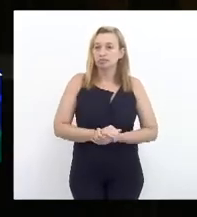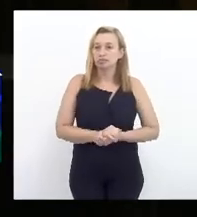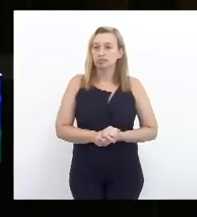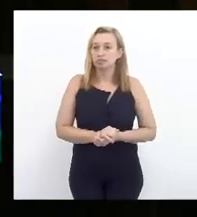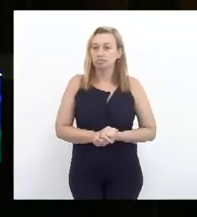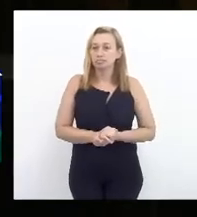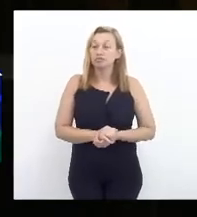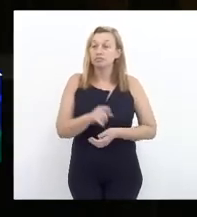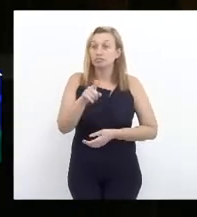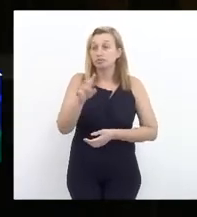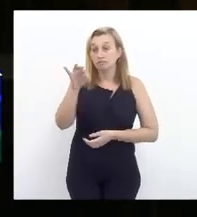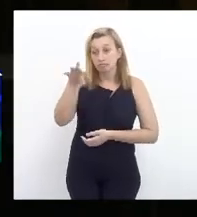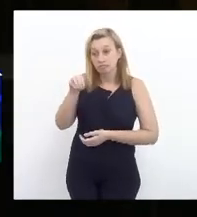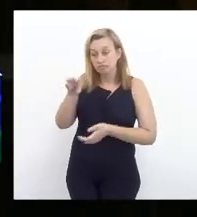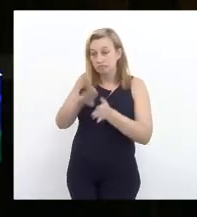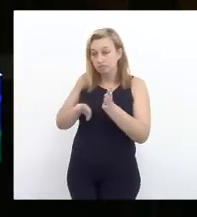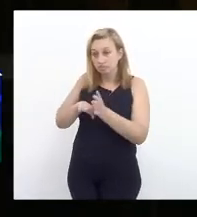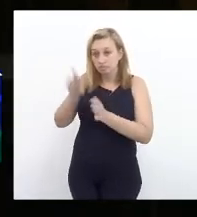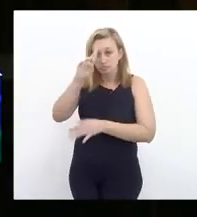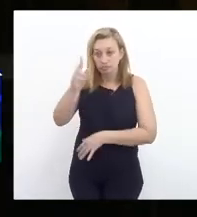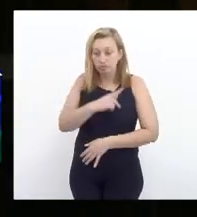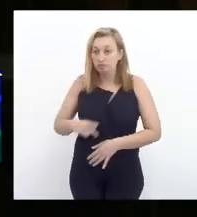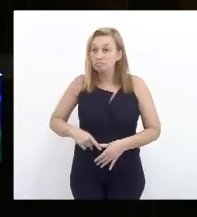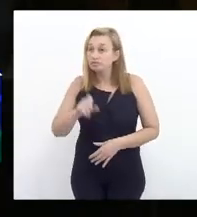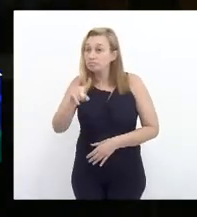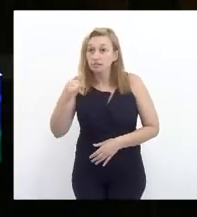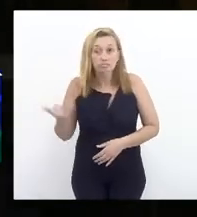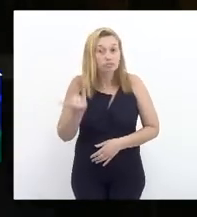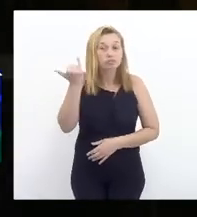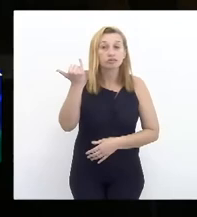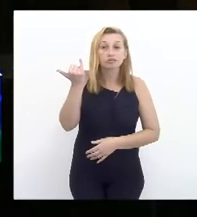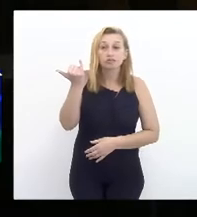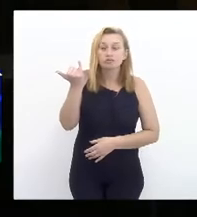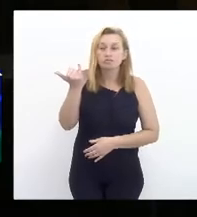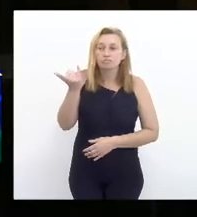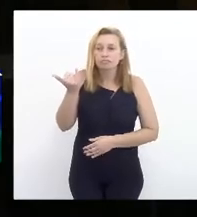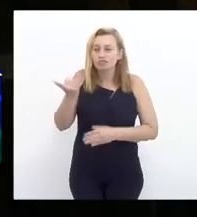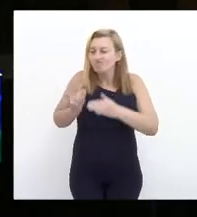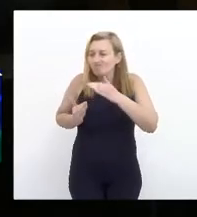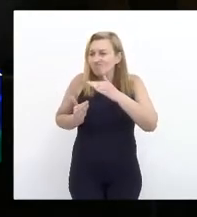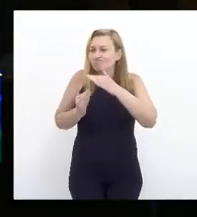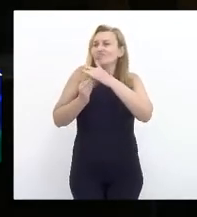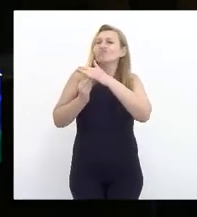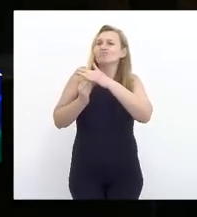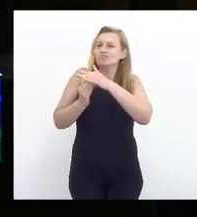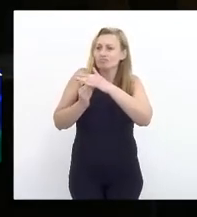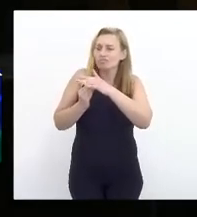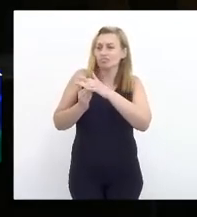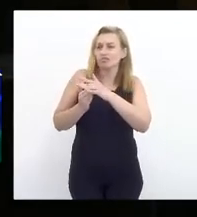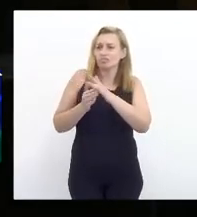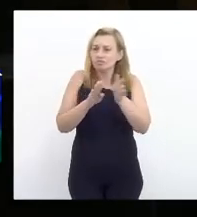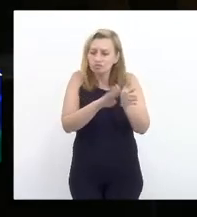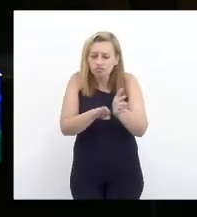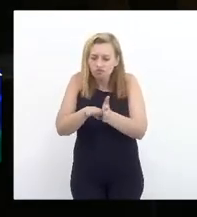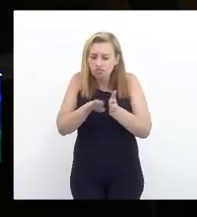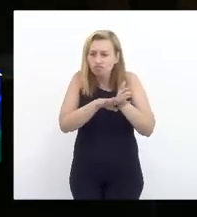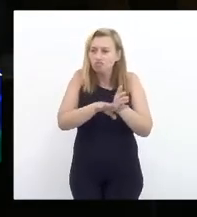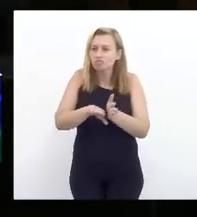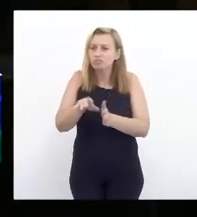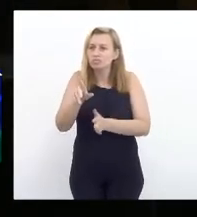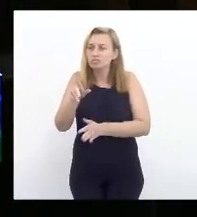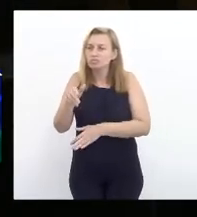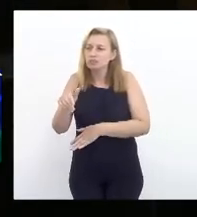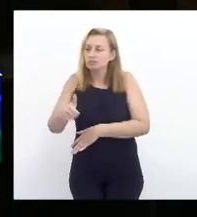Esse teto de gastos, seu presidente, é importantíssimo, porque ele é um limitador das despesas primárias.